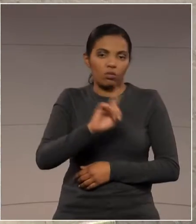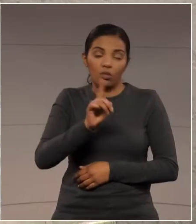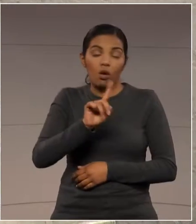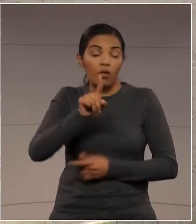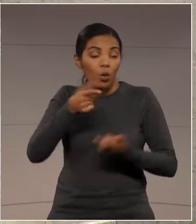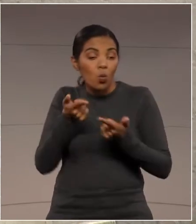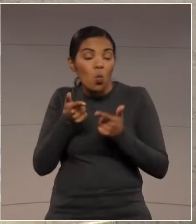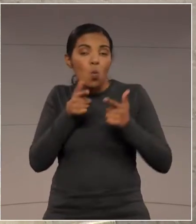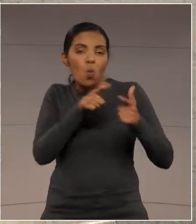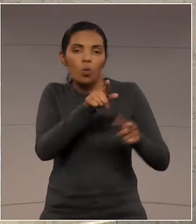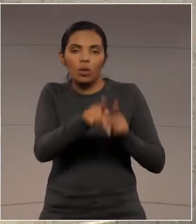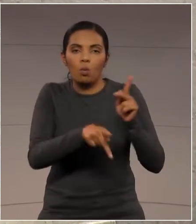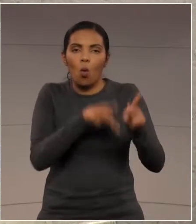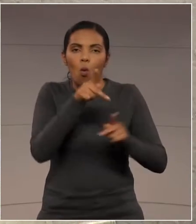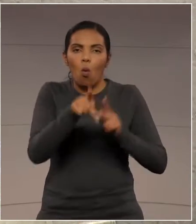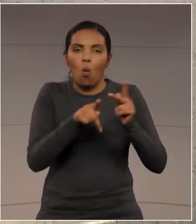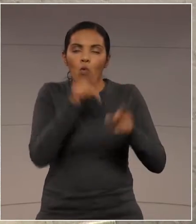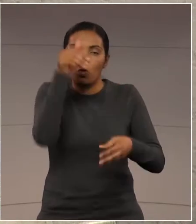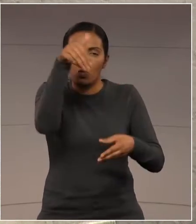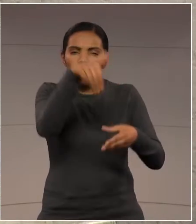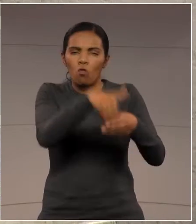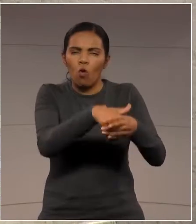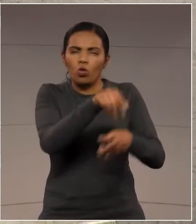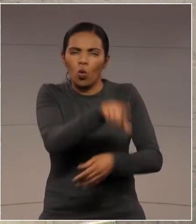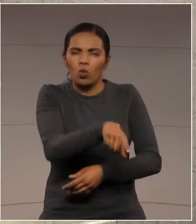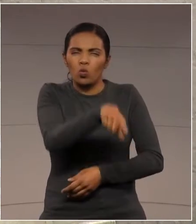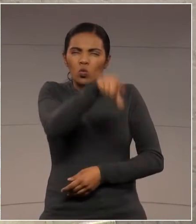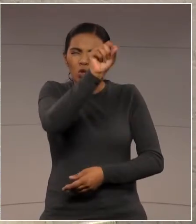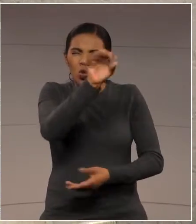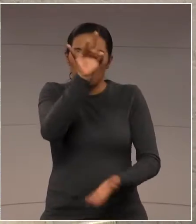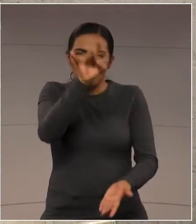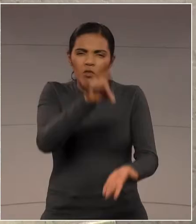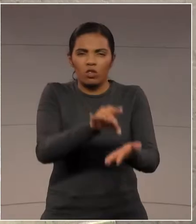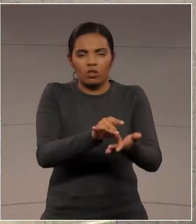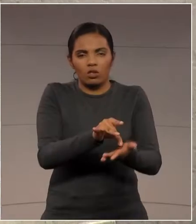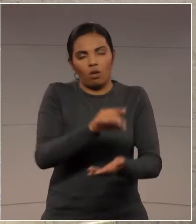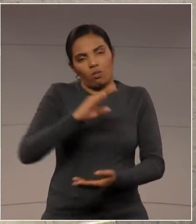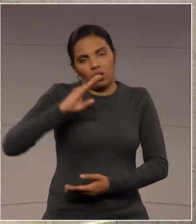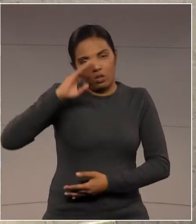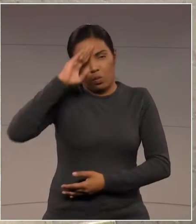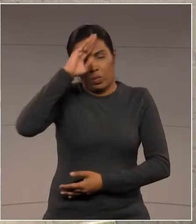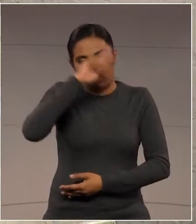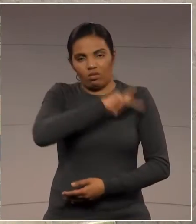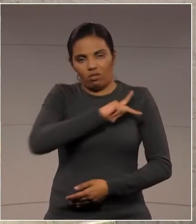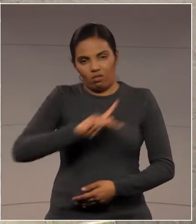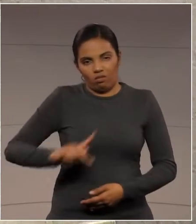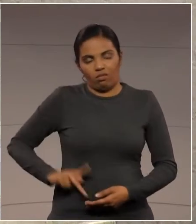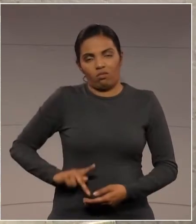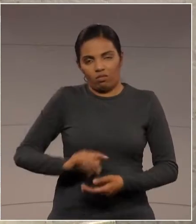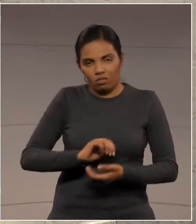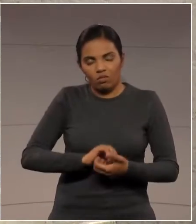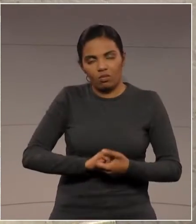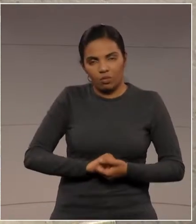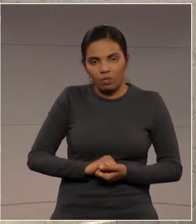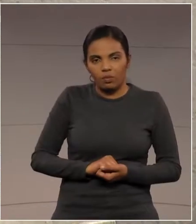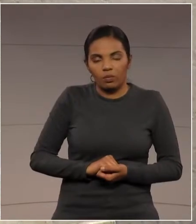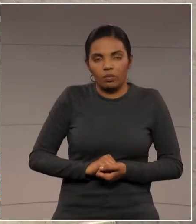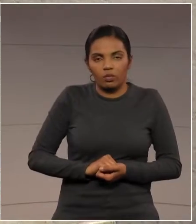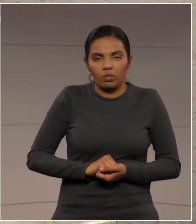brasileiro que votou e escolheu legitimamente o presidente Jair Bolsonaro.